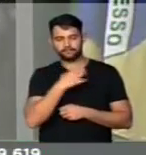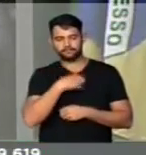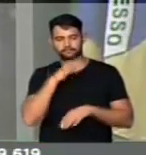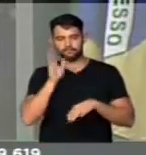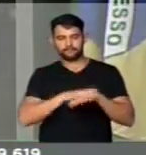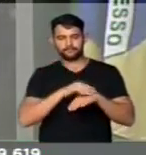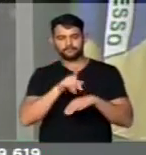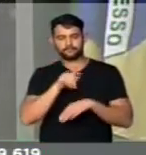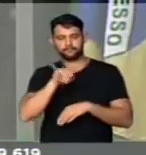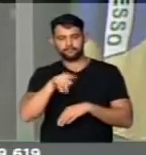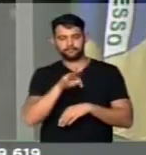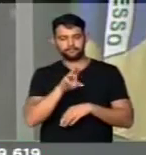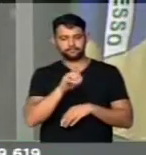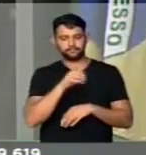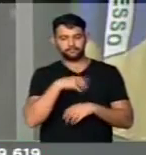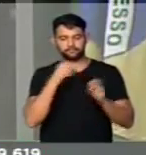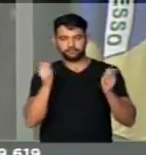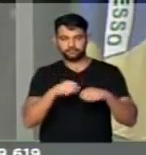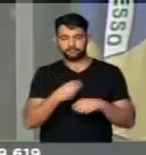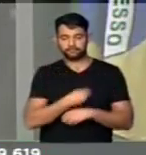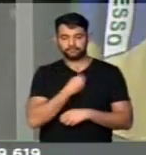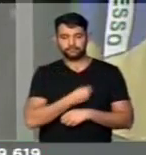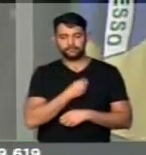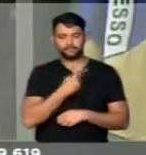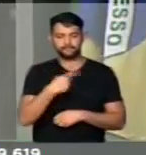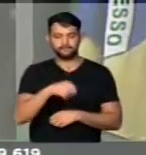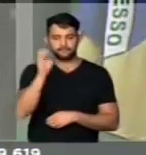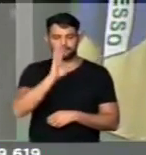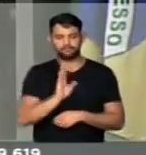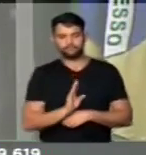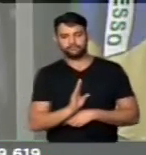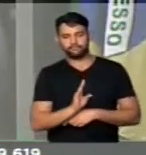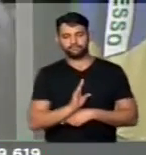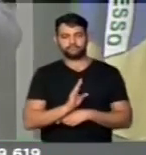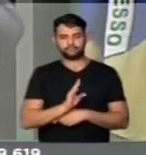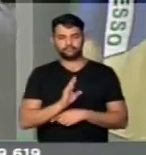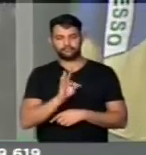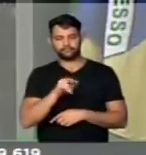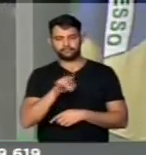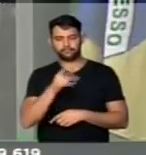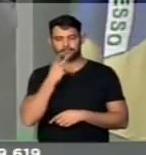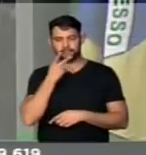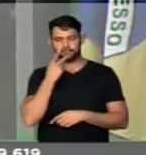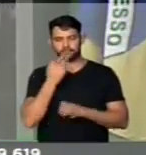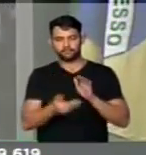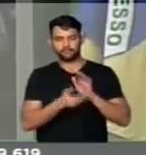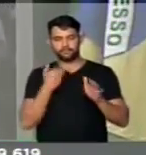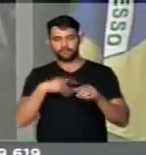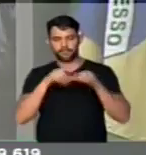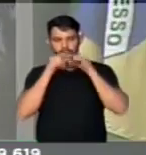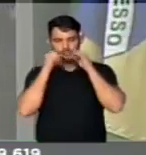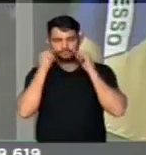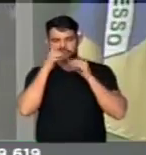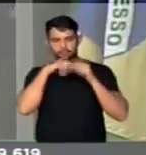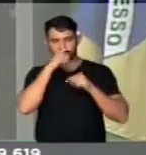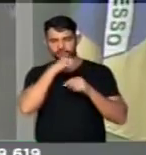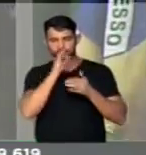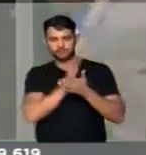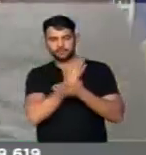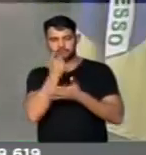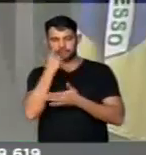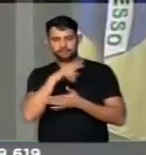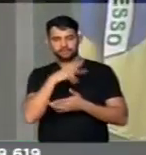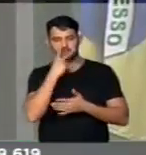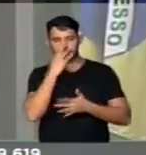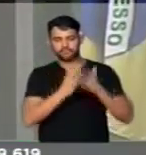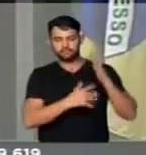mais pejorativo possível com este país. Tiririca diz, eu vou tirar o meu bigode para não correr o risco